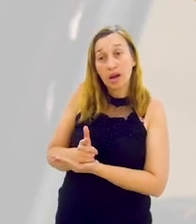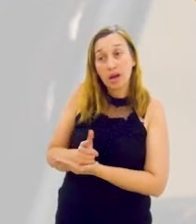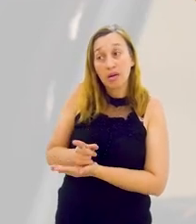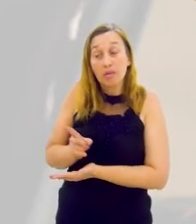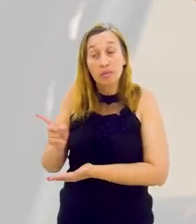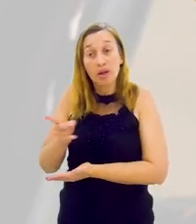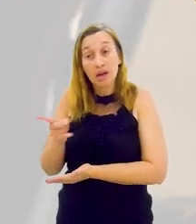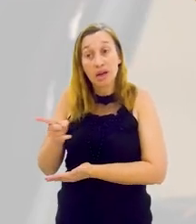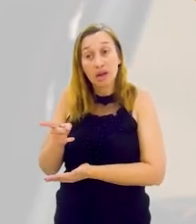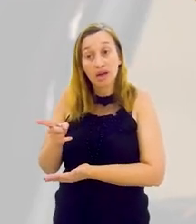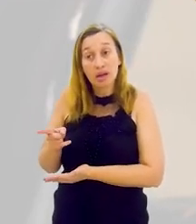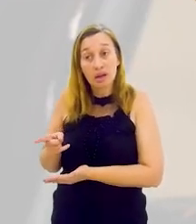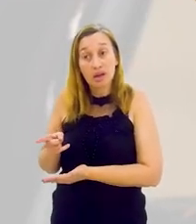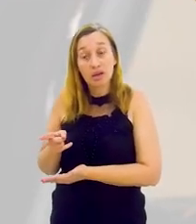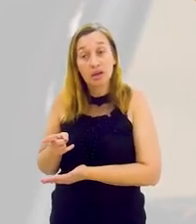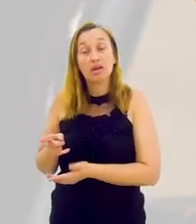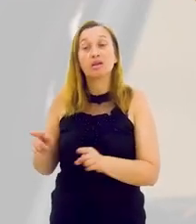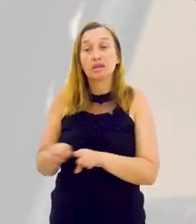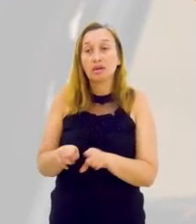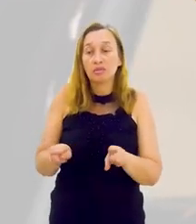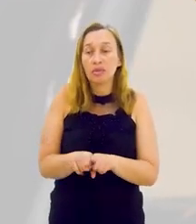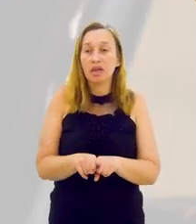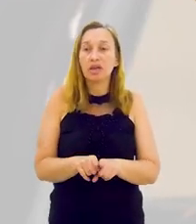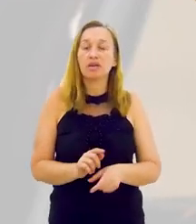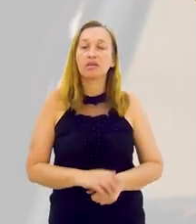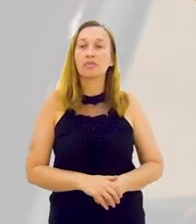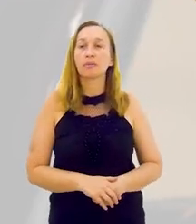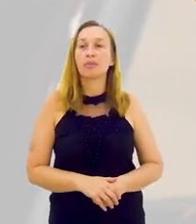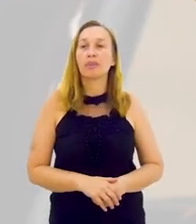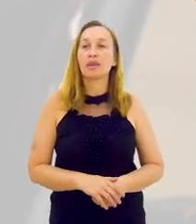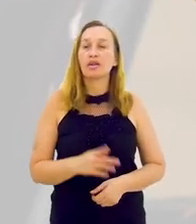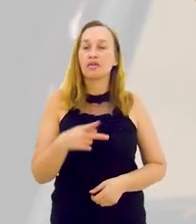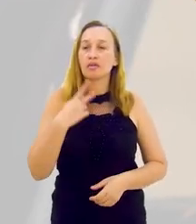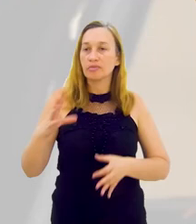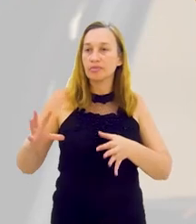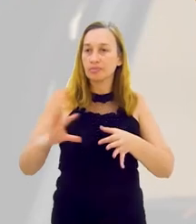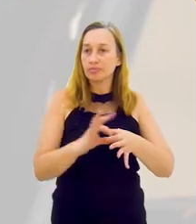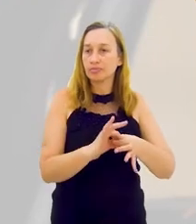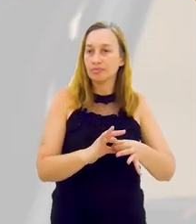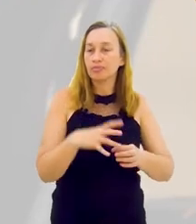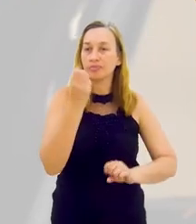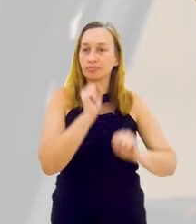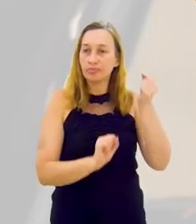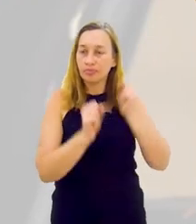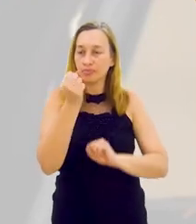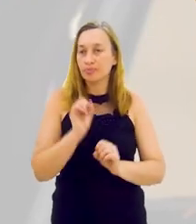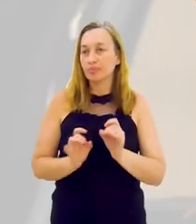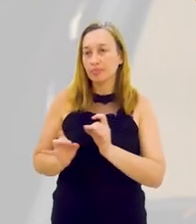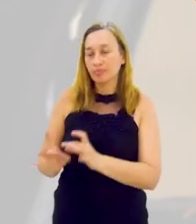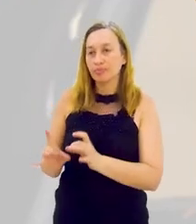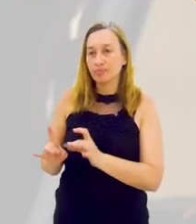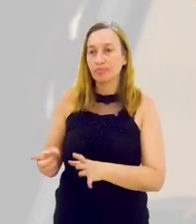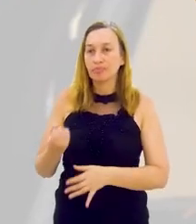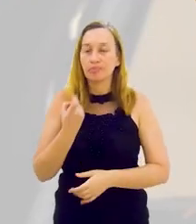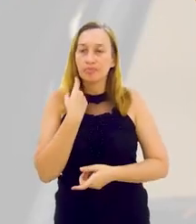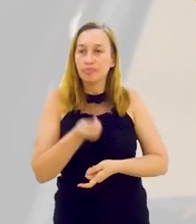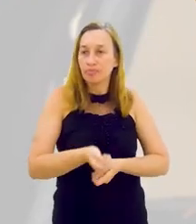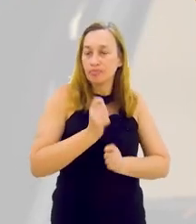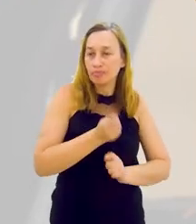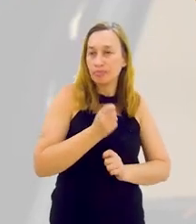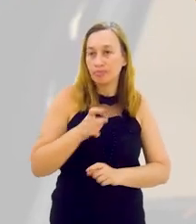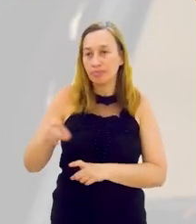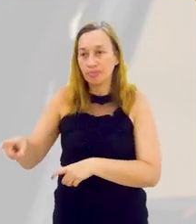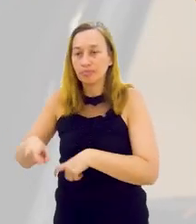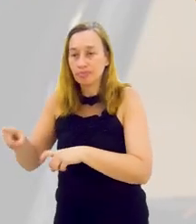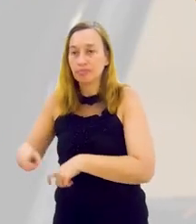importante eles comprarem aqui, para eles, por questão de eficiência, e atender também, que é falado no livro dessa integração indústria, comércio, serviço,